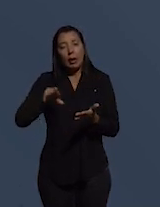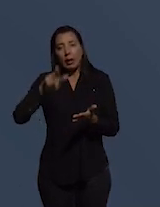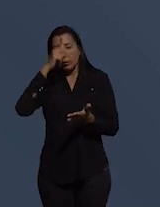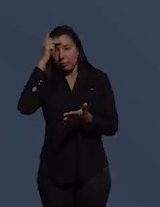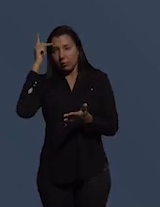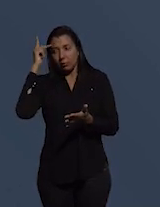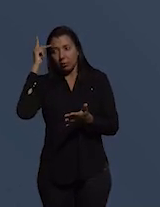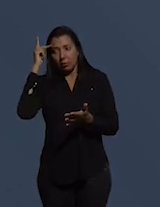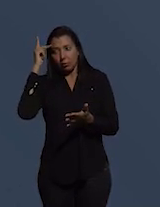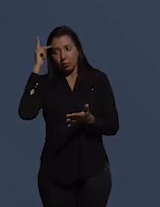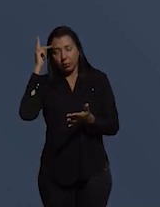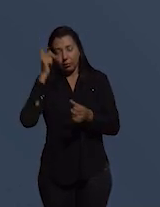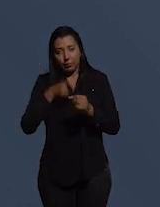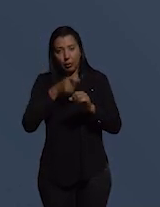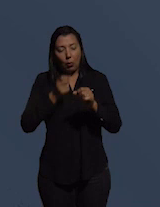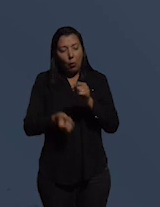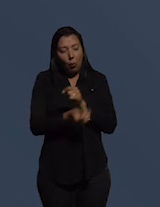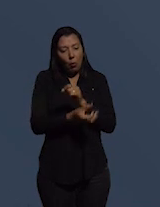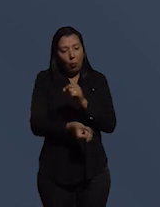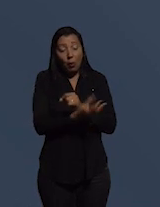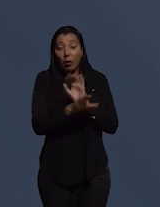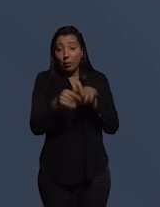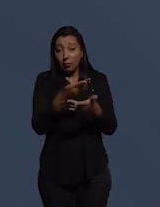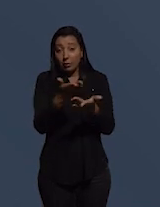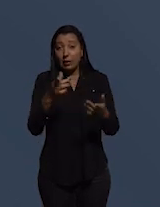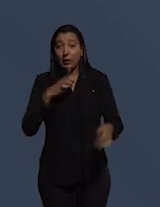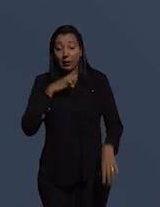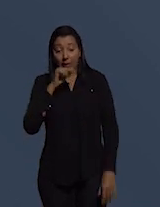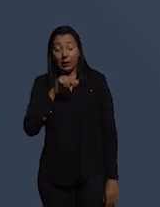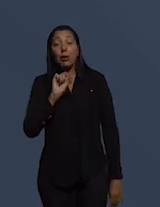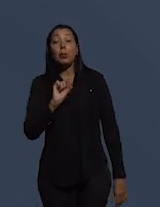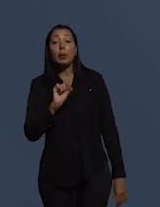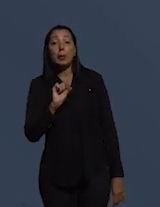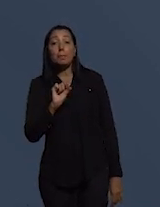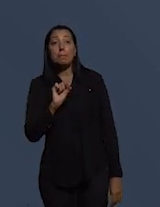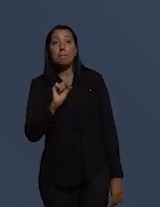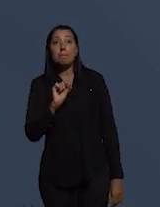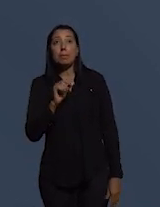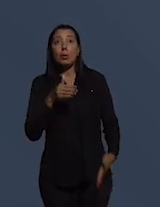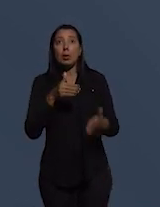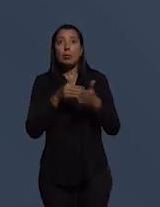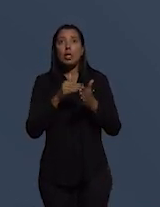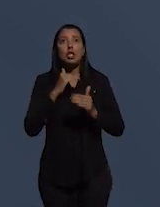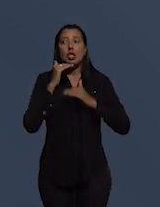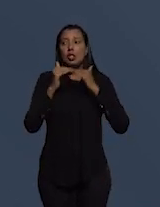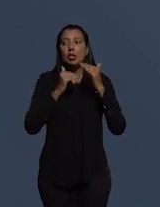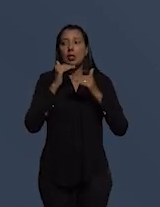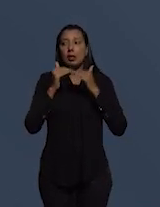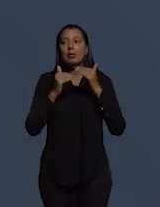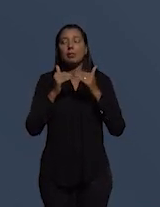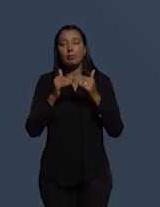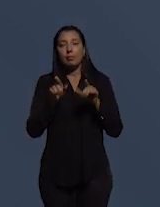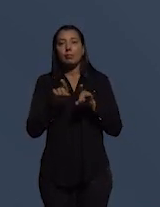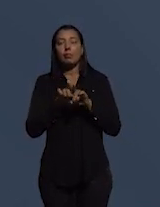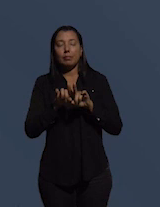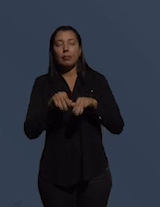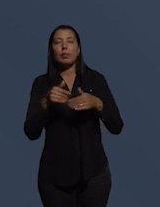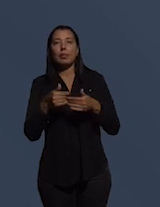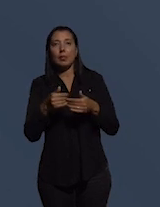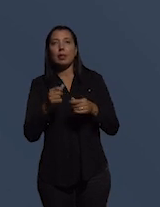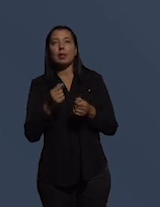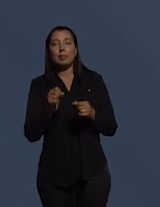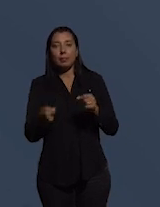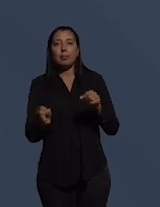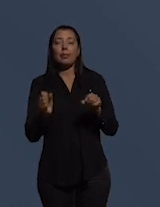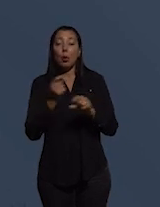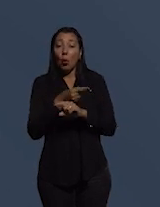lucram com a corrupção e o que você tem aqui é um ambiente em que ninguém vai tentar combater a corrupção porque todos estão